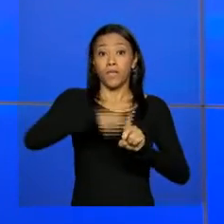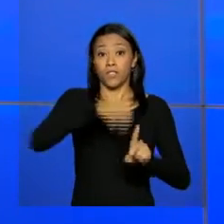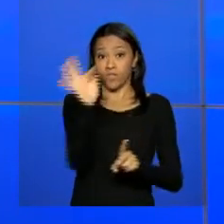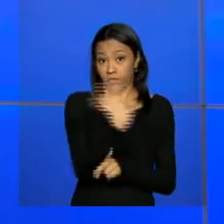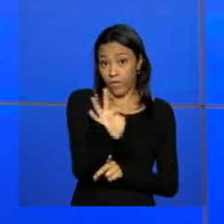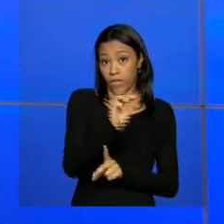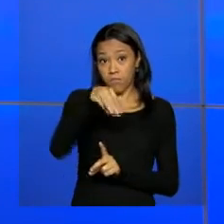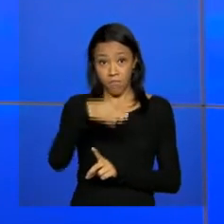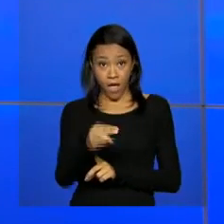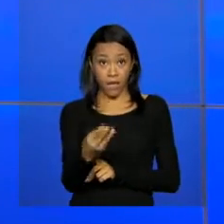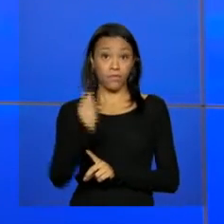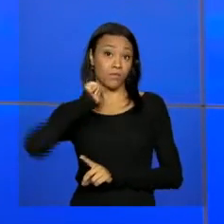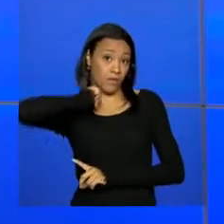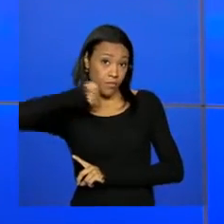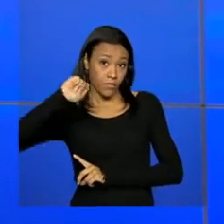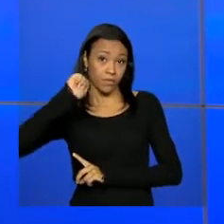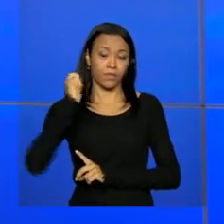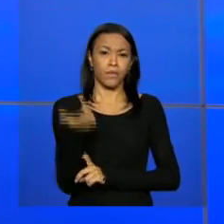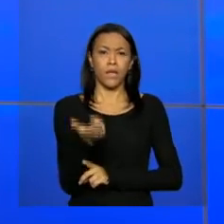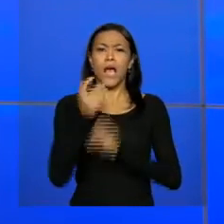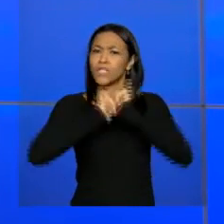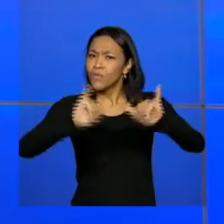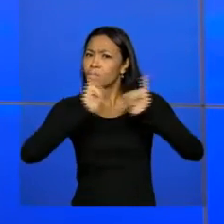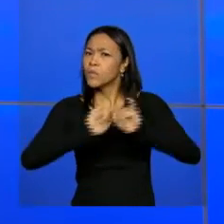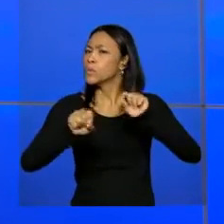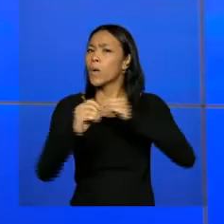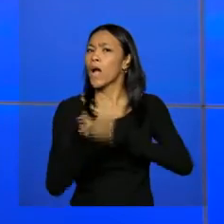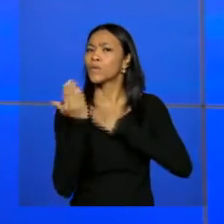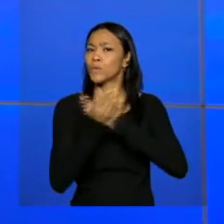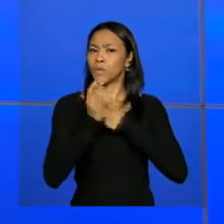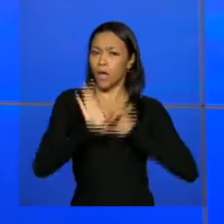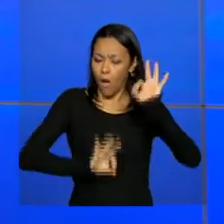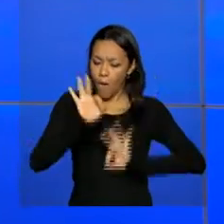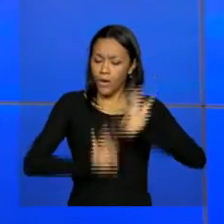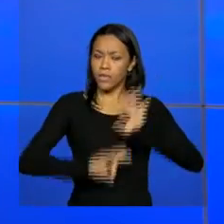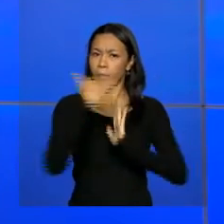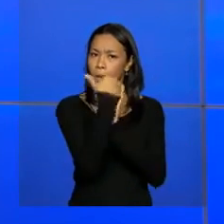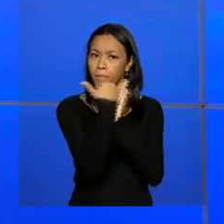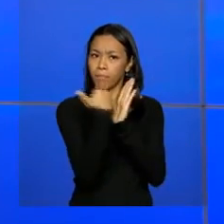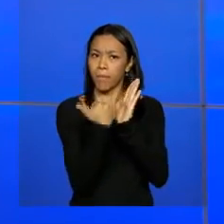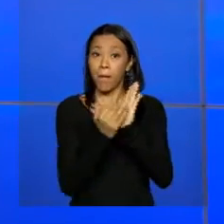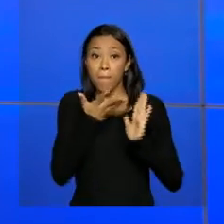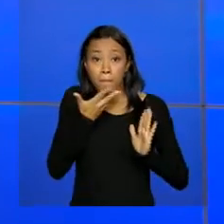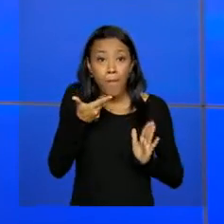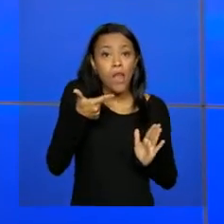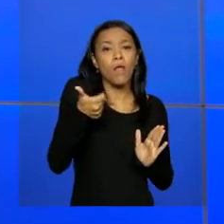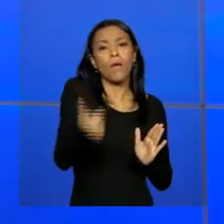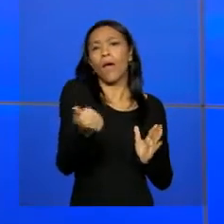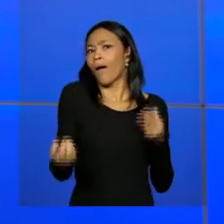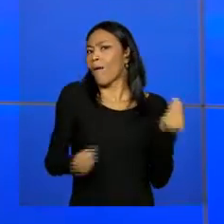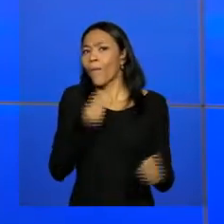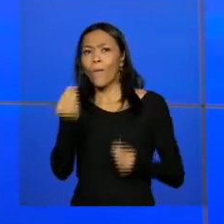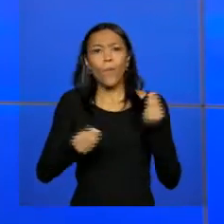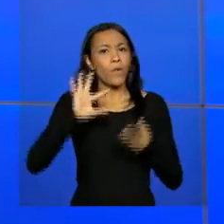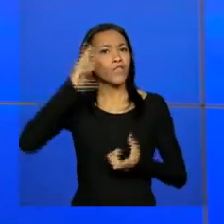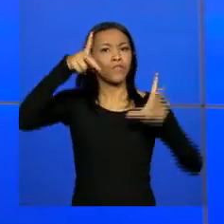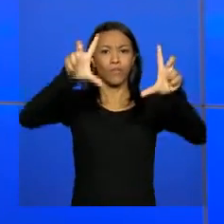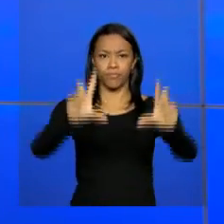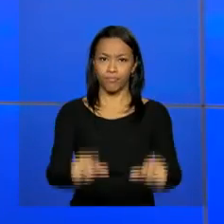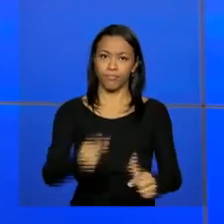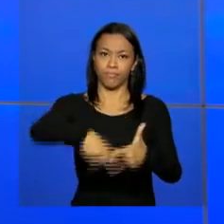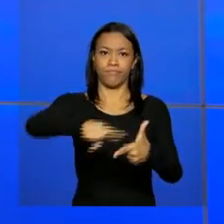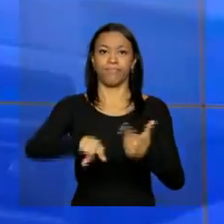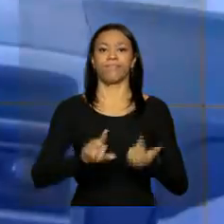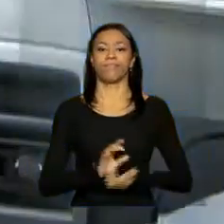fevereiro, março e abril. Os dados ajudam na elaboração de ações para melhorar o impacto das situações climáticas.